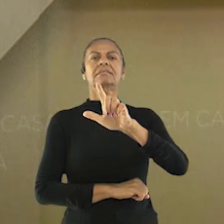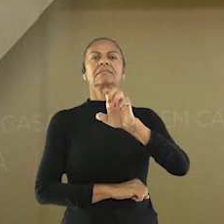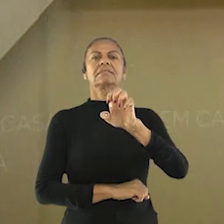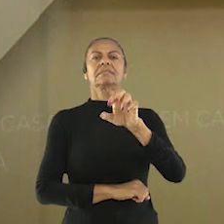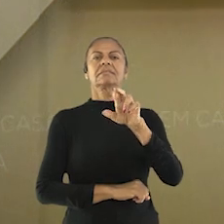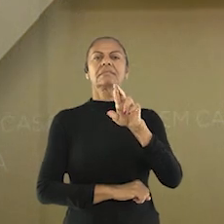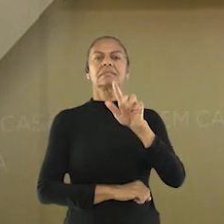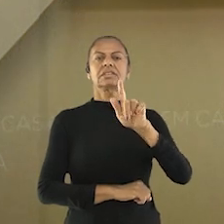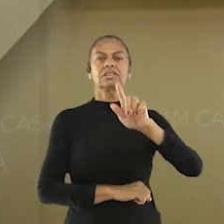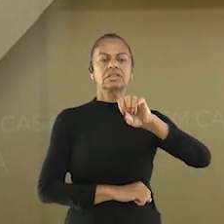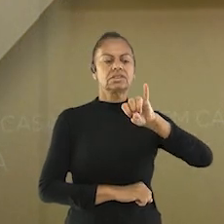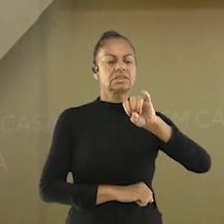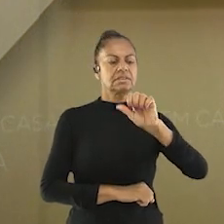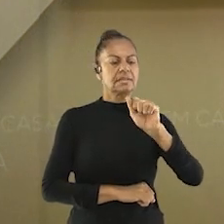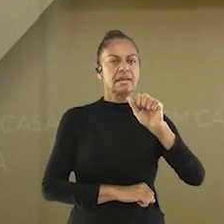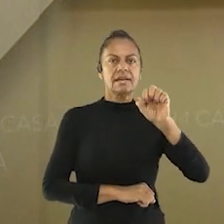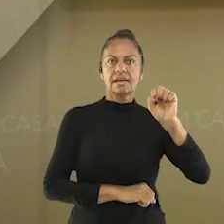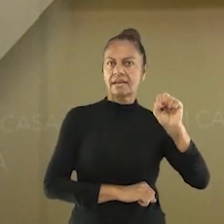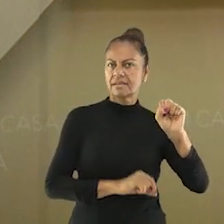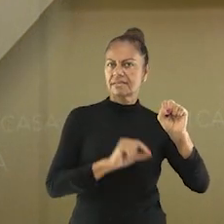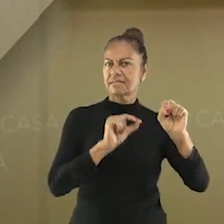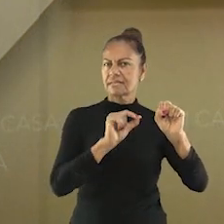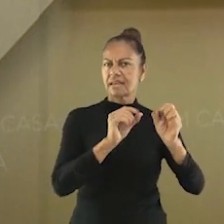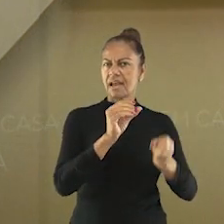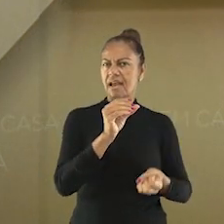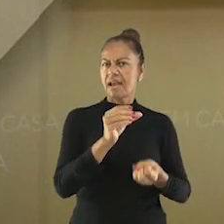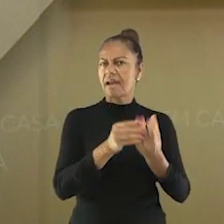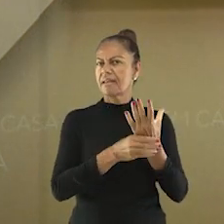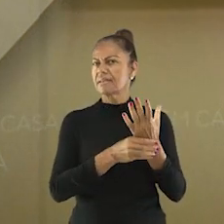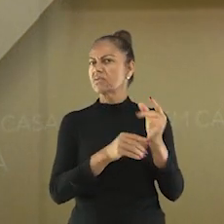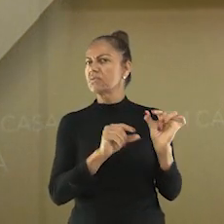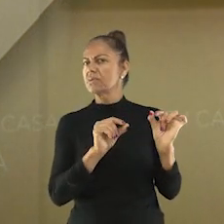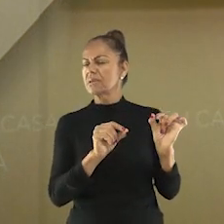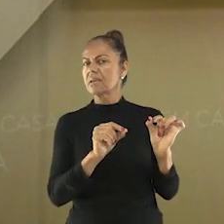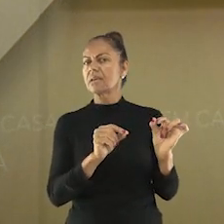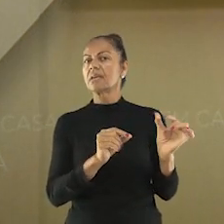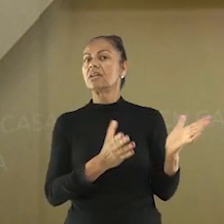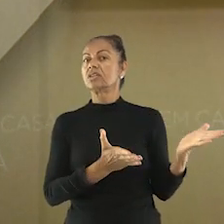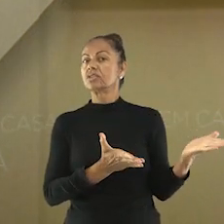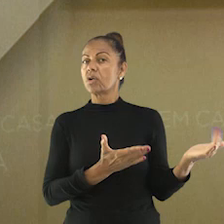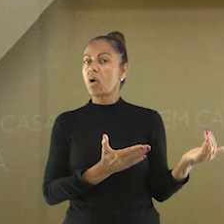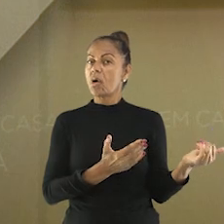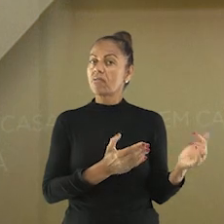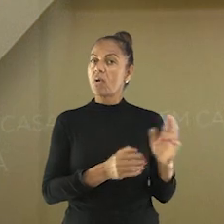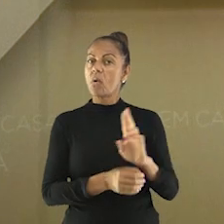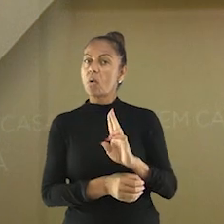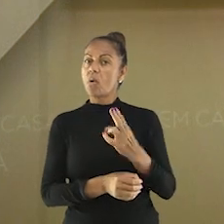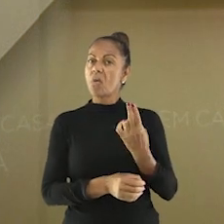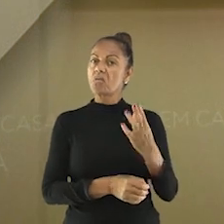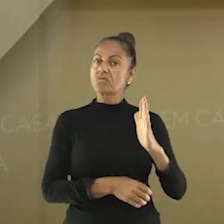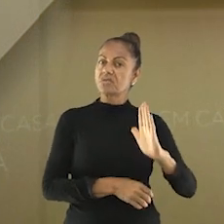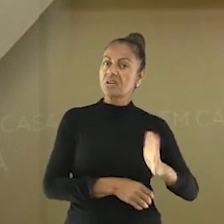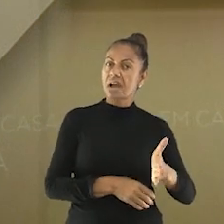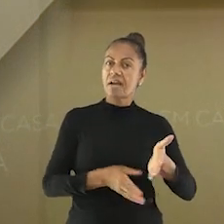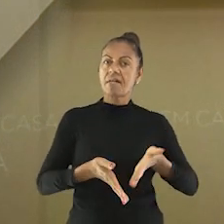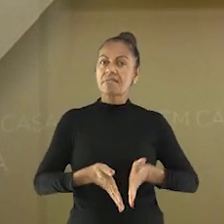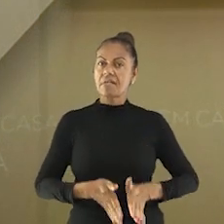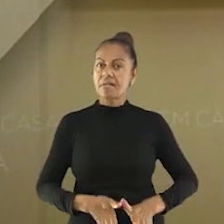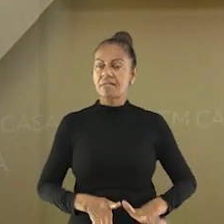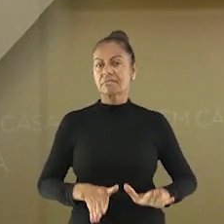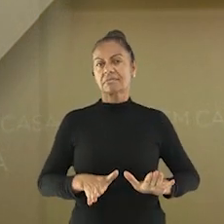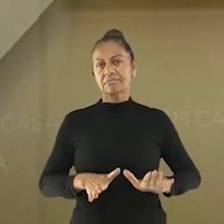Diferente das intolerâncias alimentares, as alergias têm origem com o paciente bem jovem ou desde o seu nascimento.